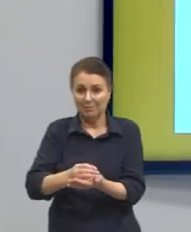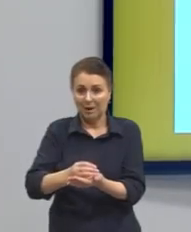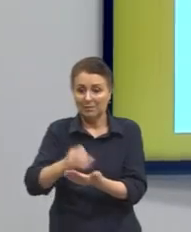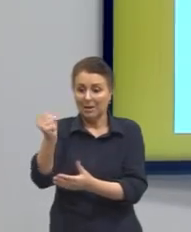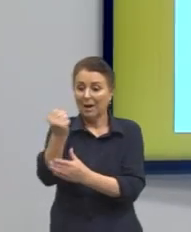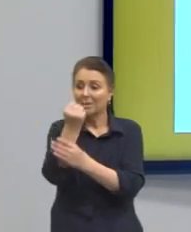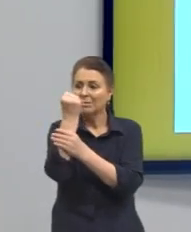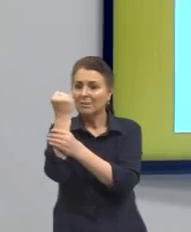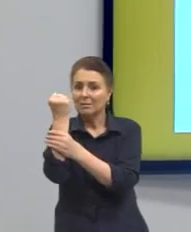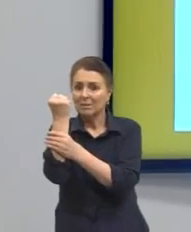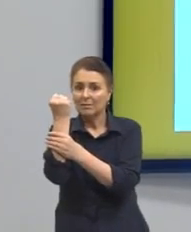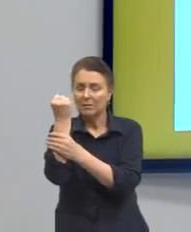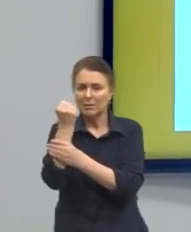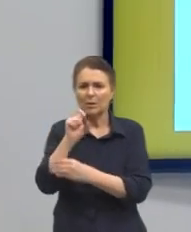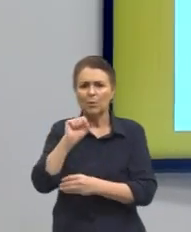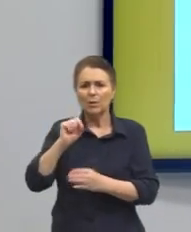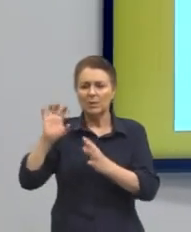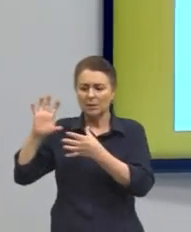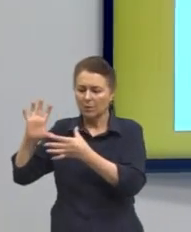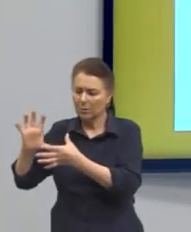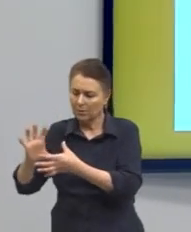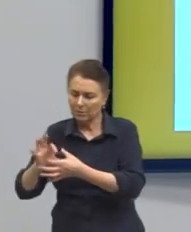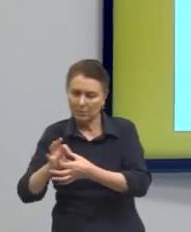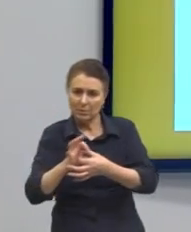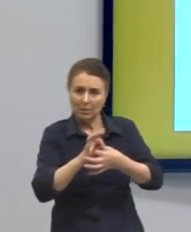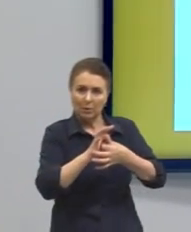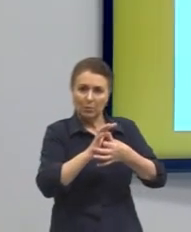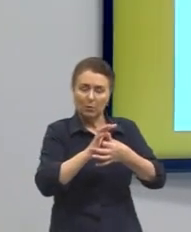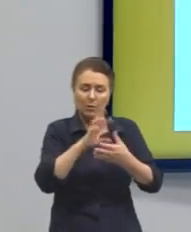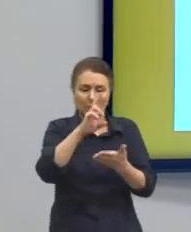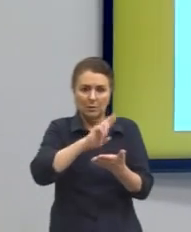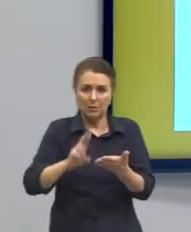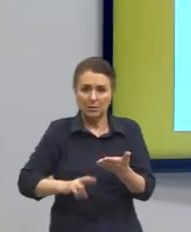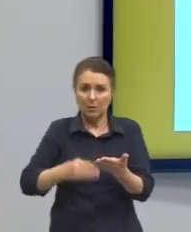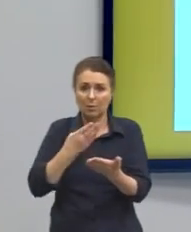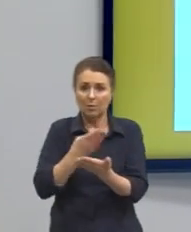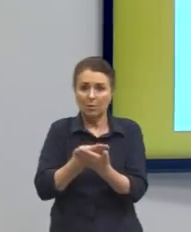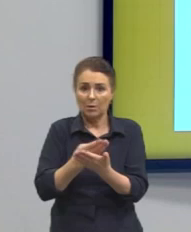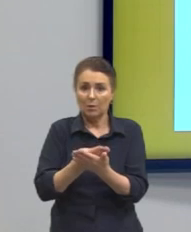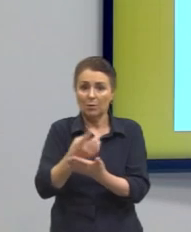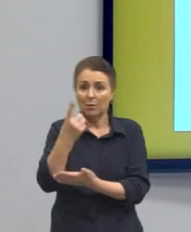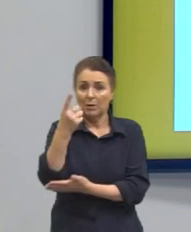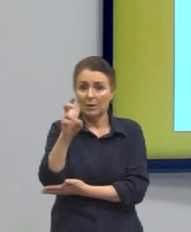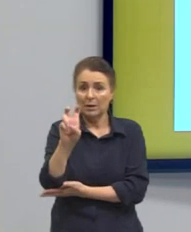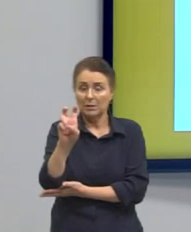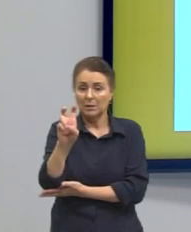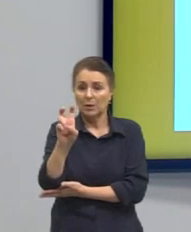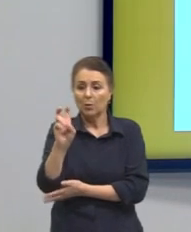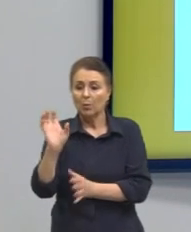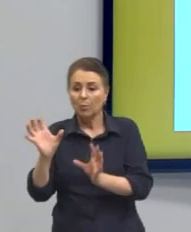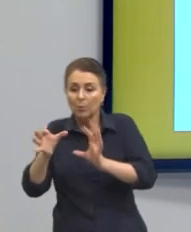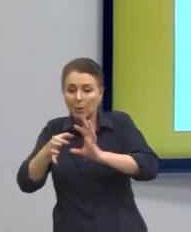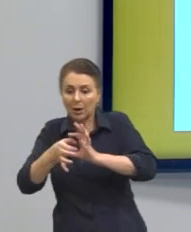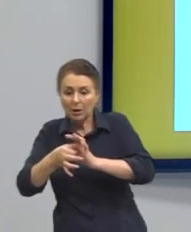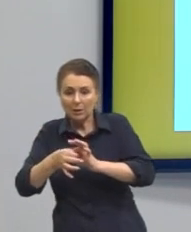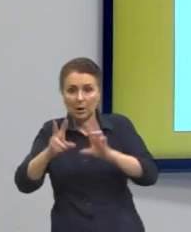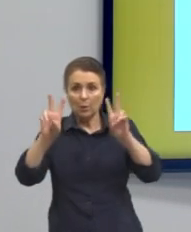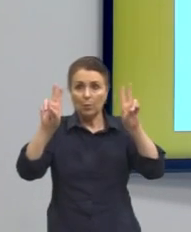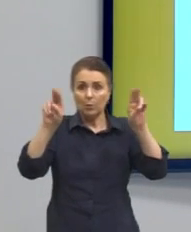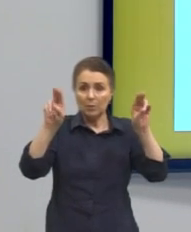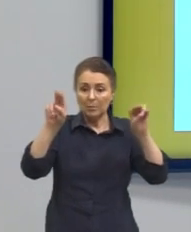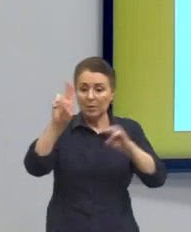quatro. O que são os conectores interfrásticos na redação? A aula quinze, como encaixar o tema da redação